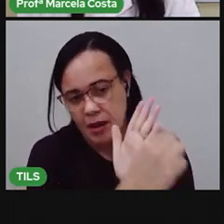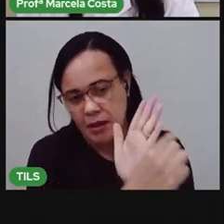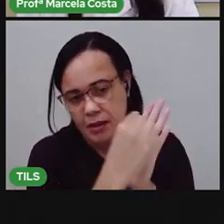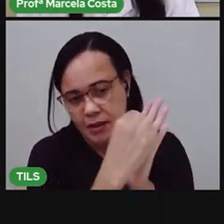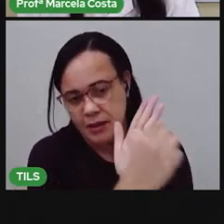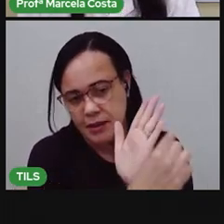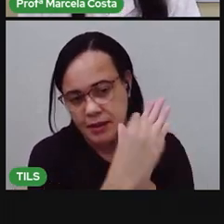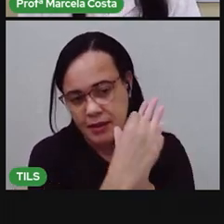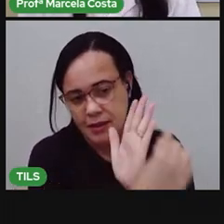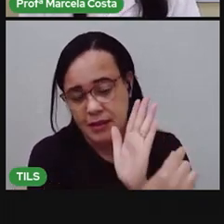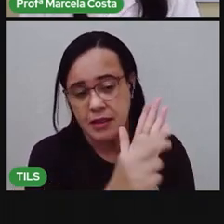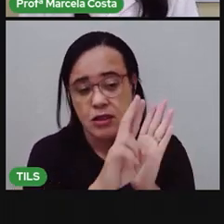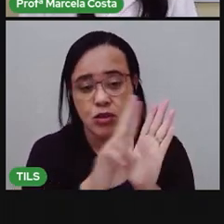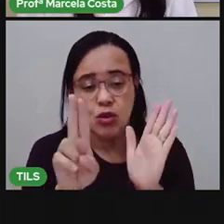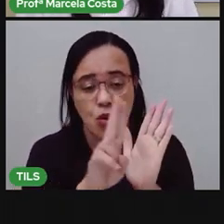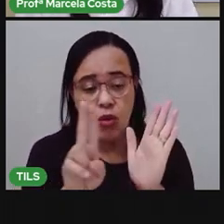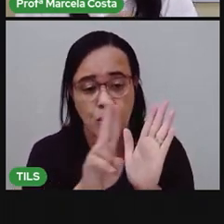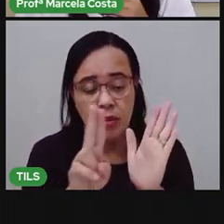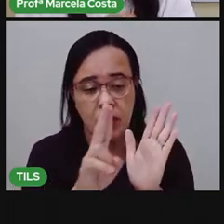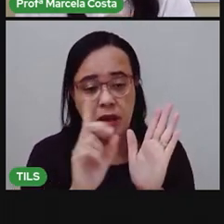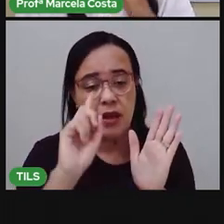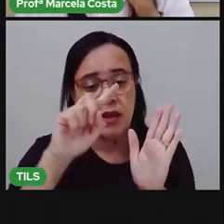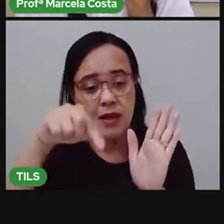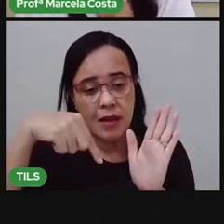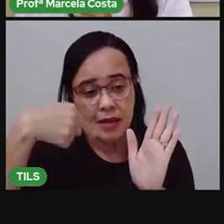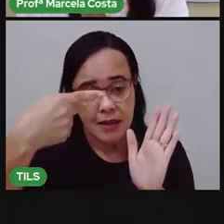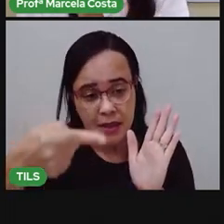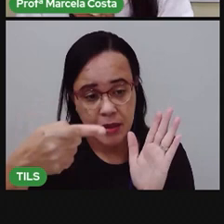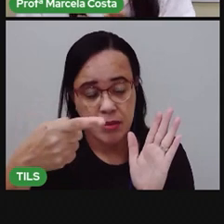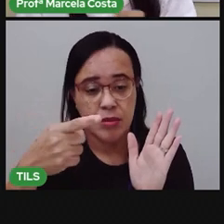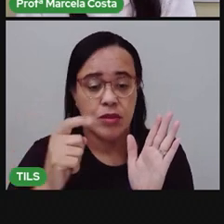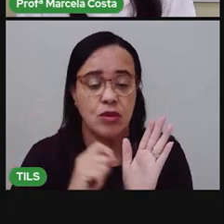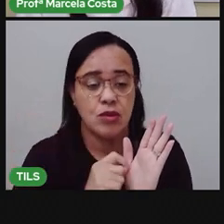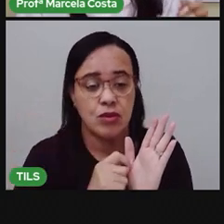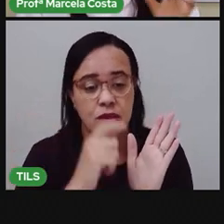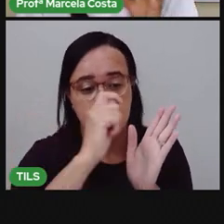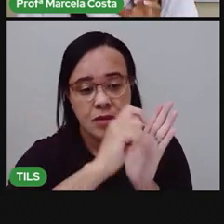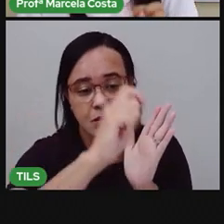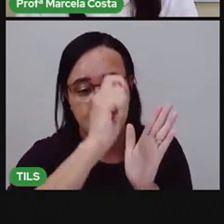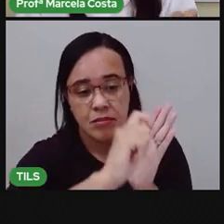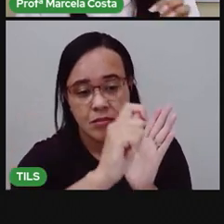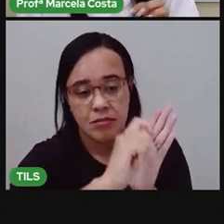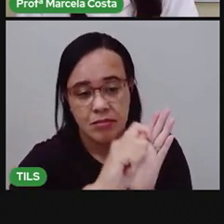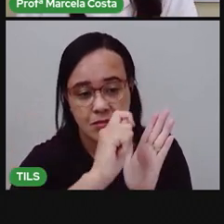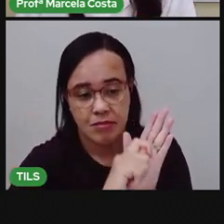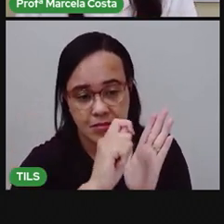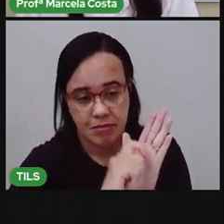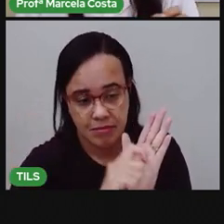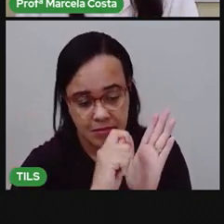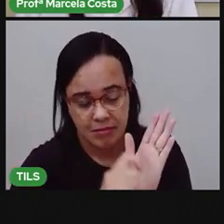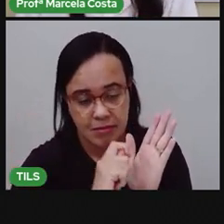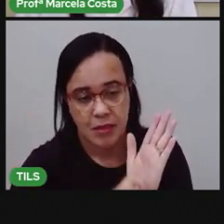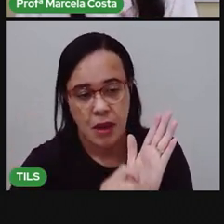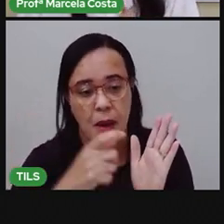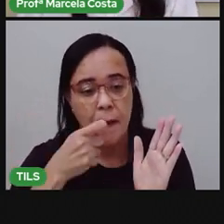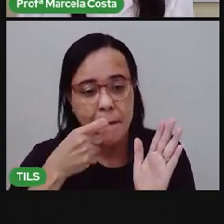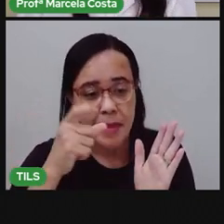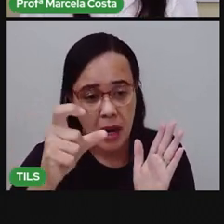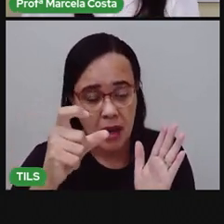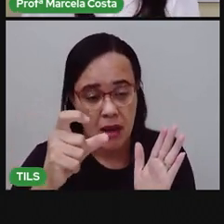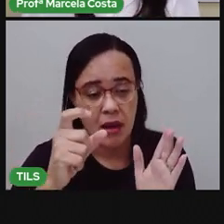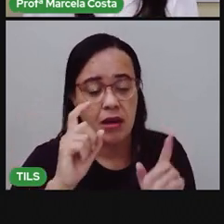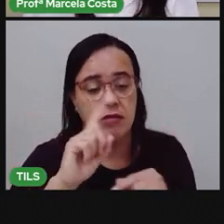enumerar. E depois a gente vai colocando, escrevendo ali a palavra, frase. Uma